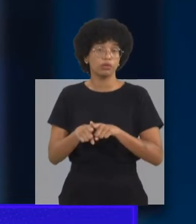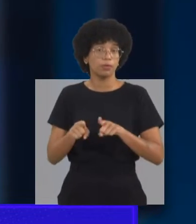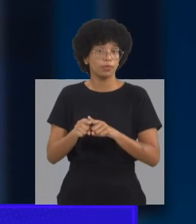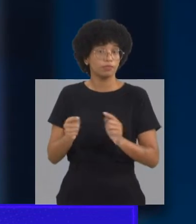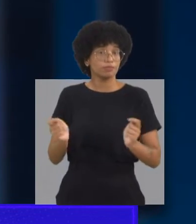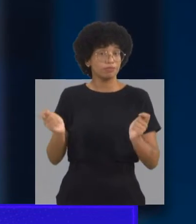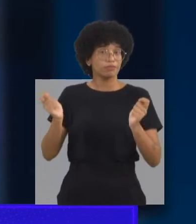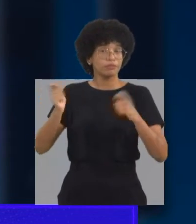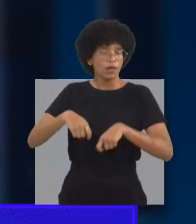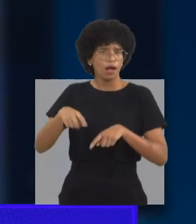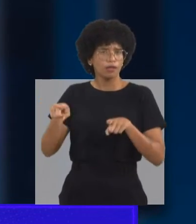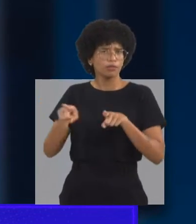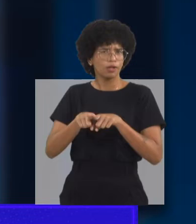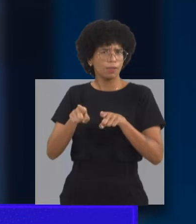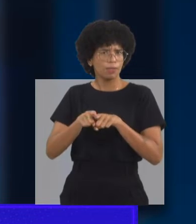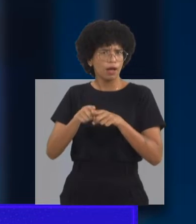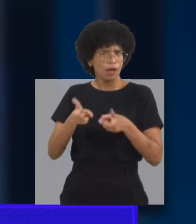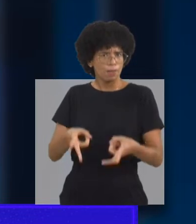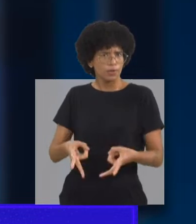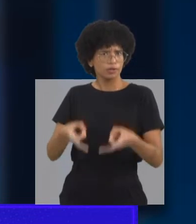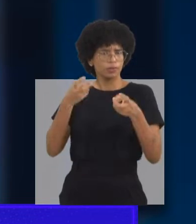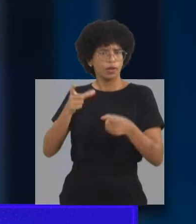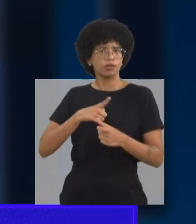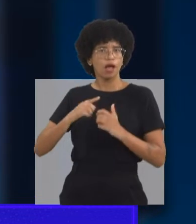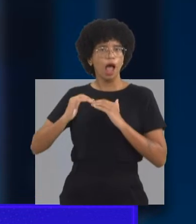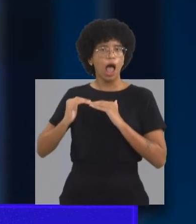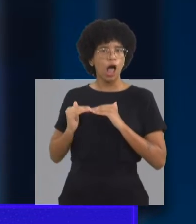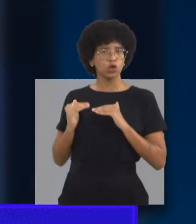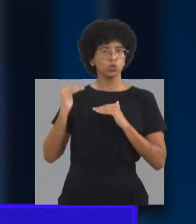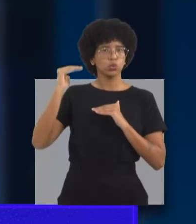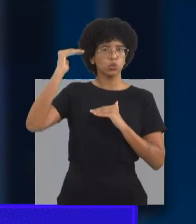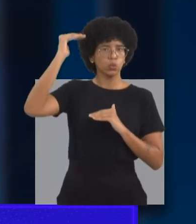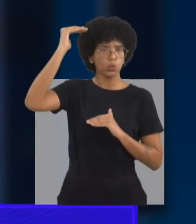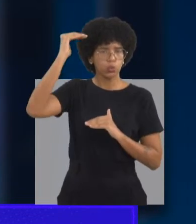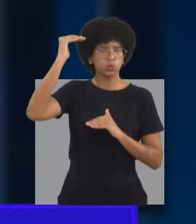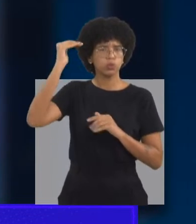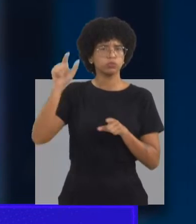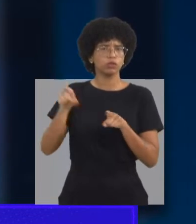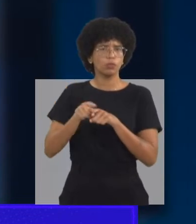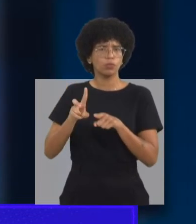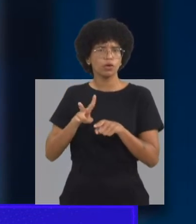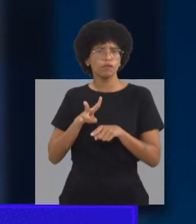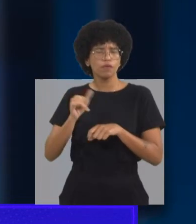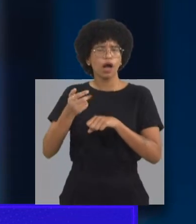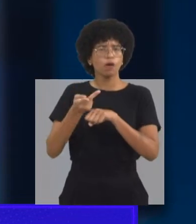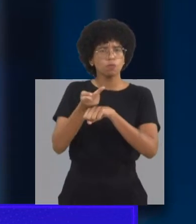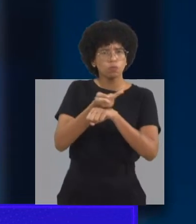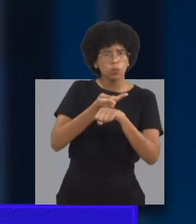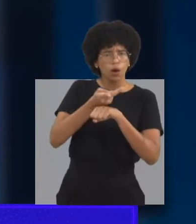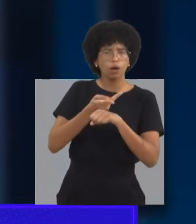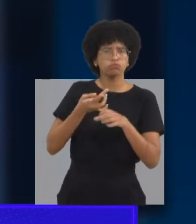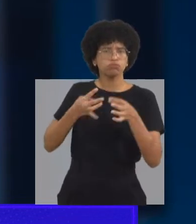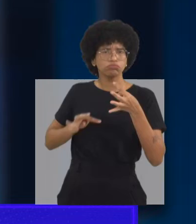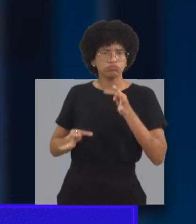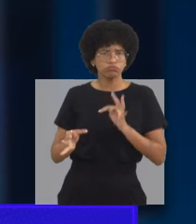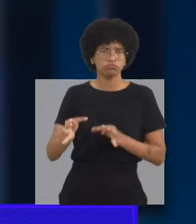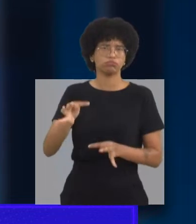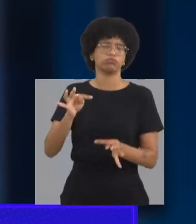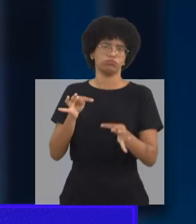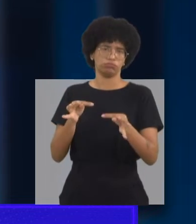acadêmica, se prepare, os profissionais se qualifiquem para esse atendimento, para essa